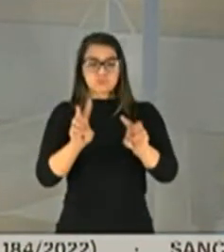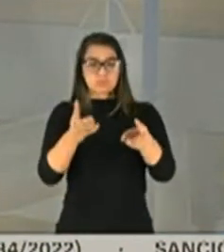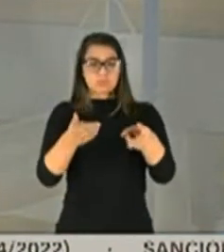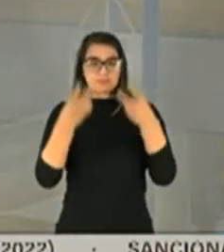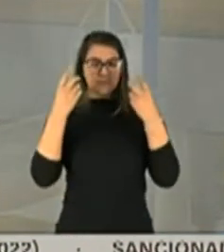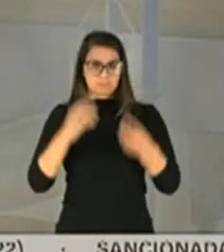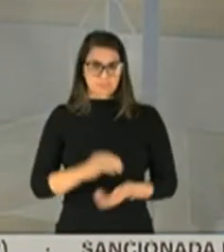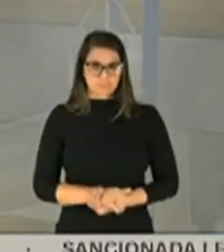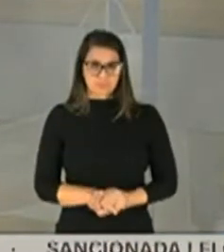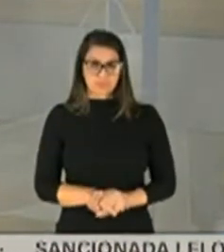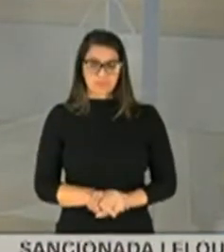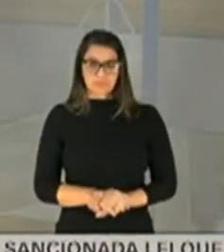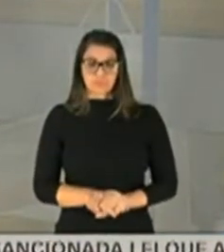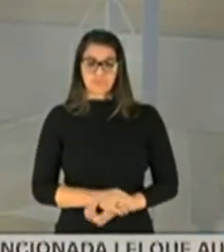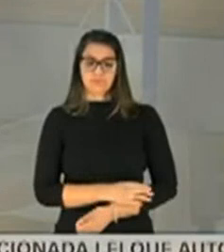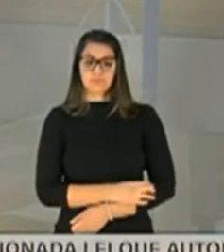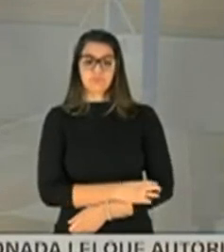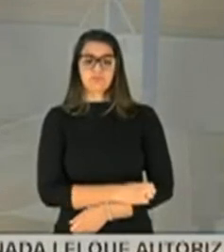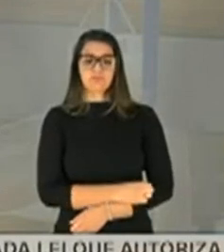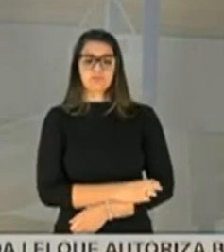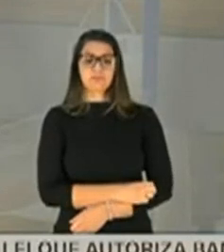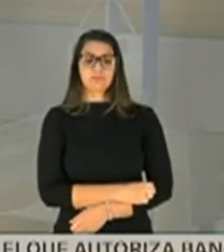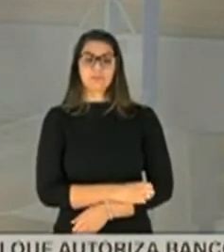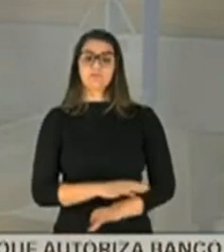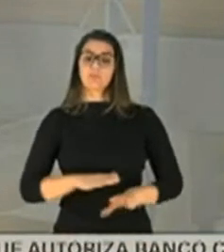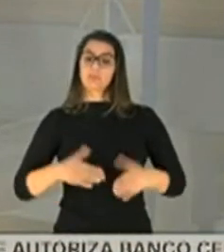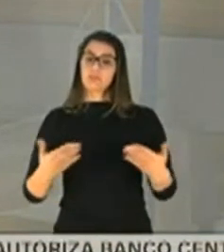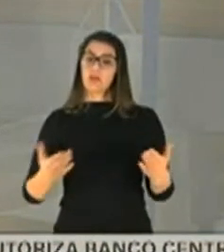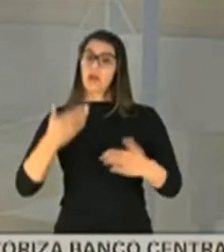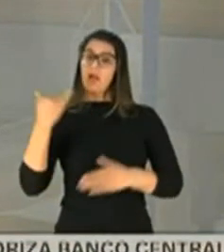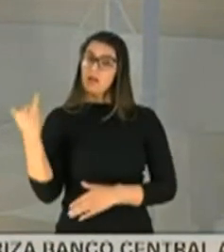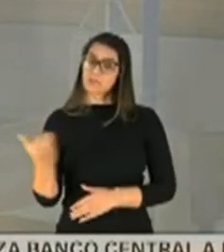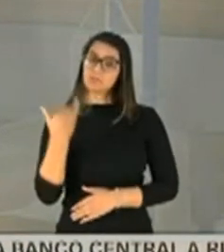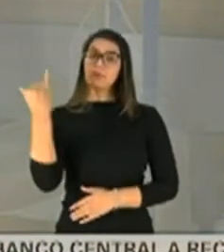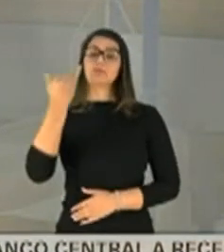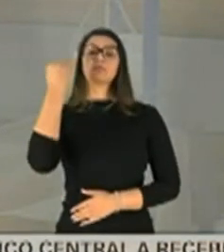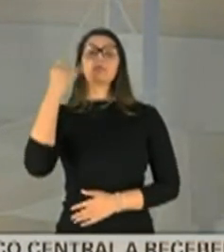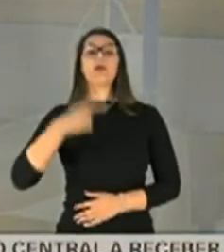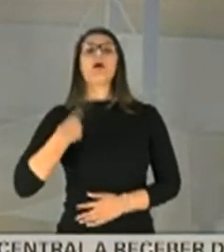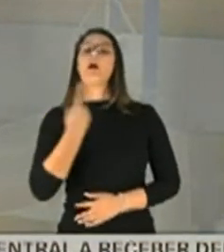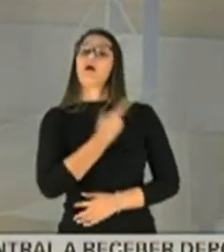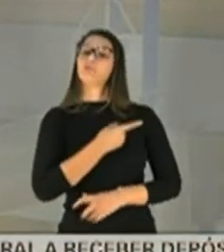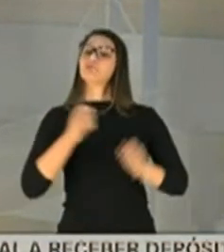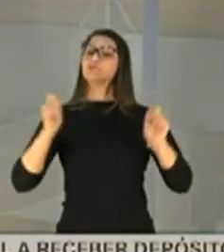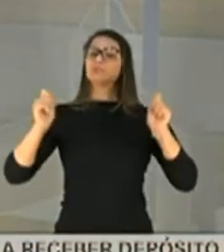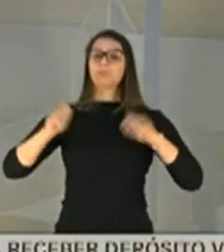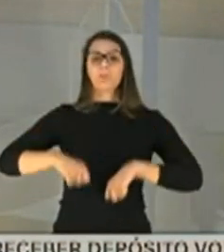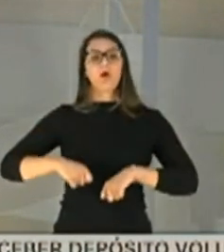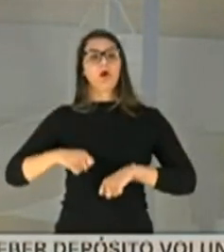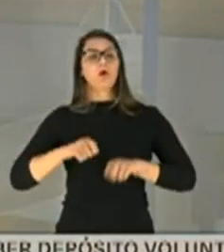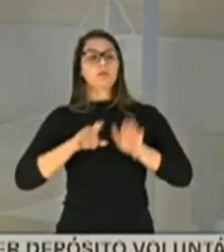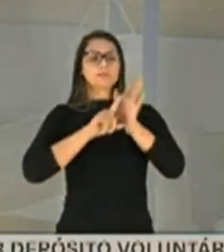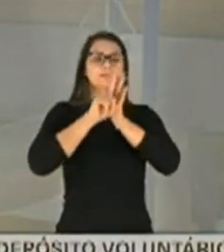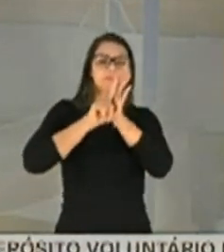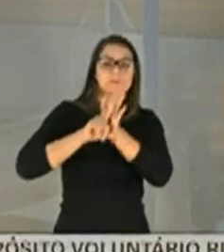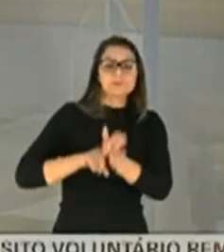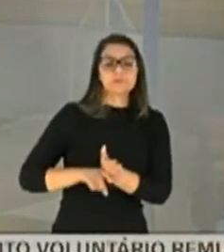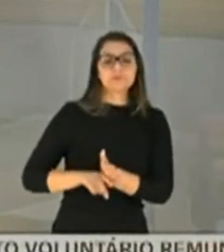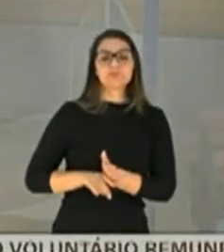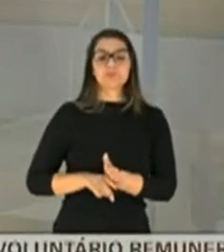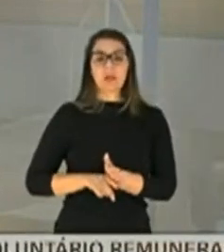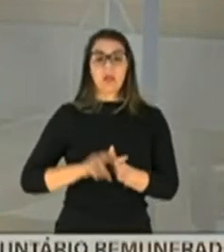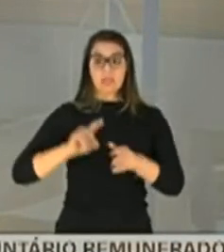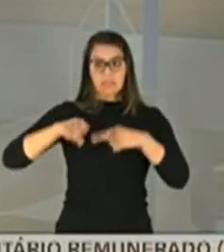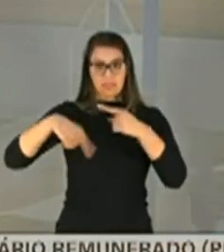Então, assim, é muito importante que a gente possa enveredar, depois desse